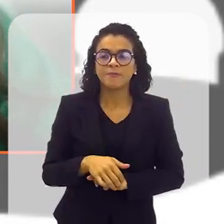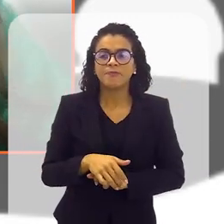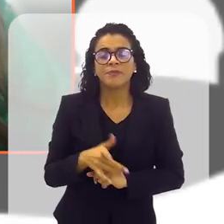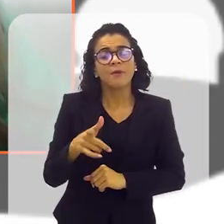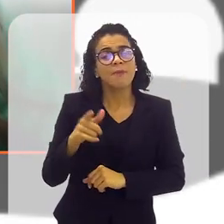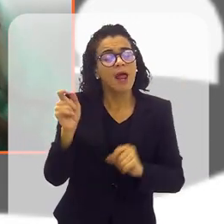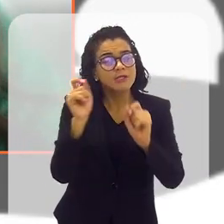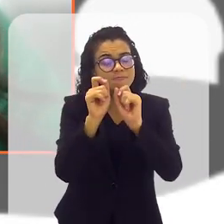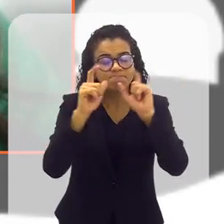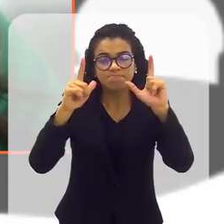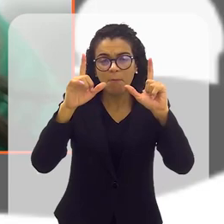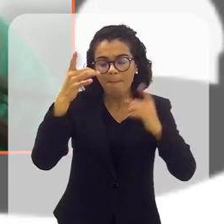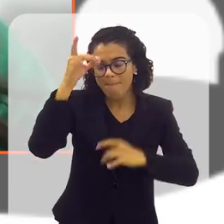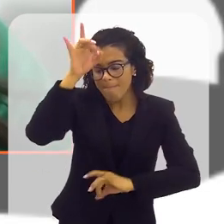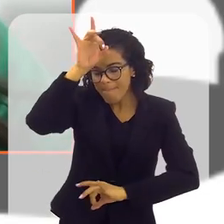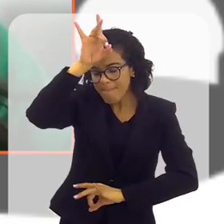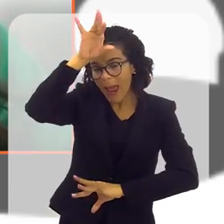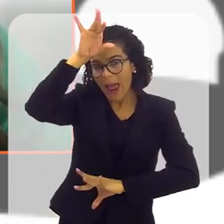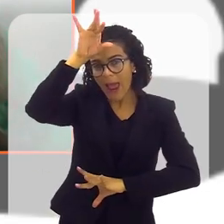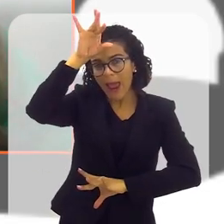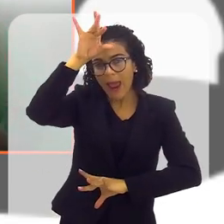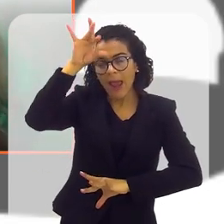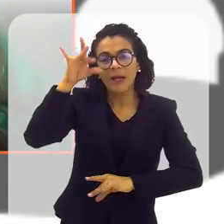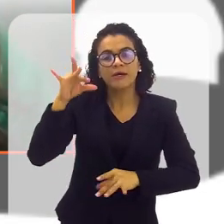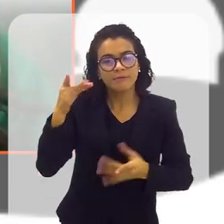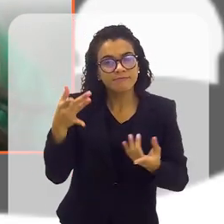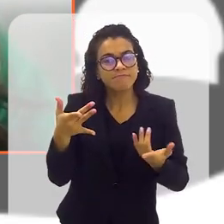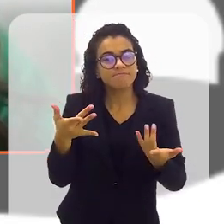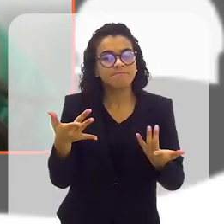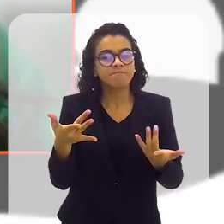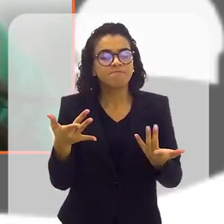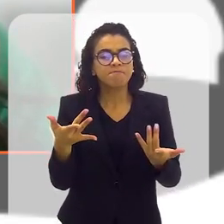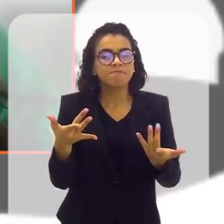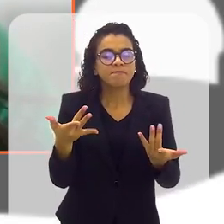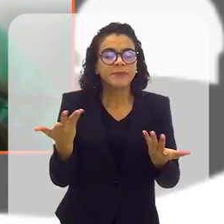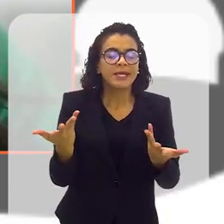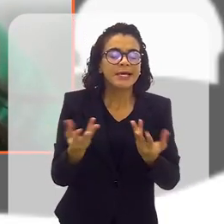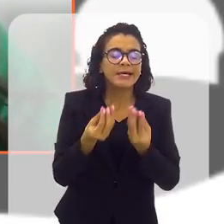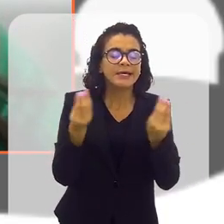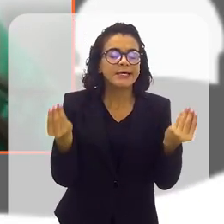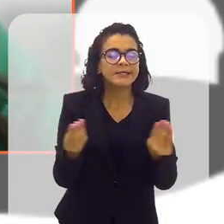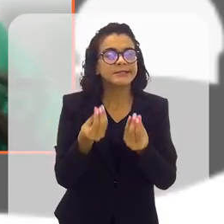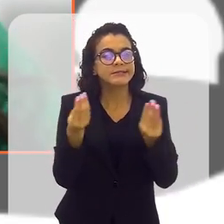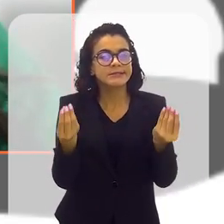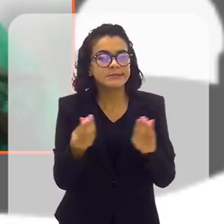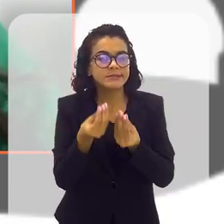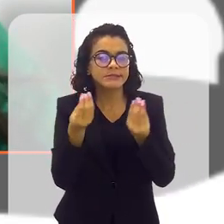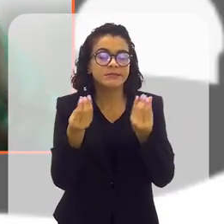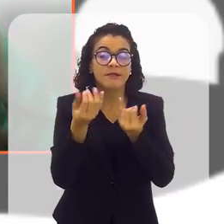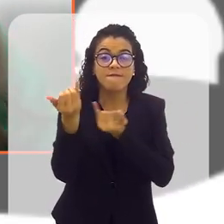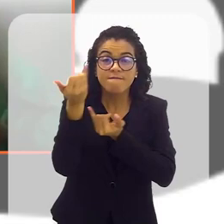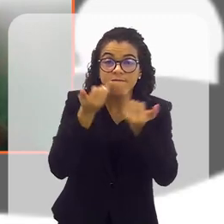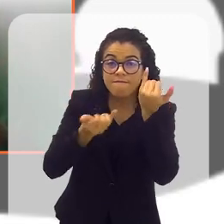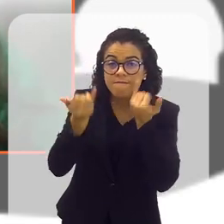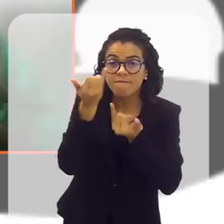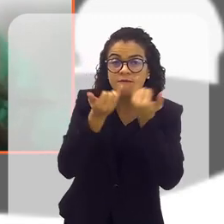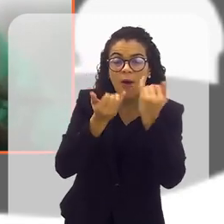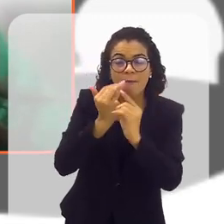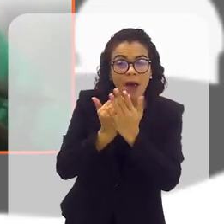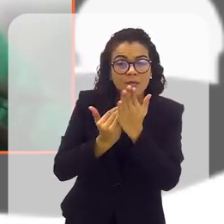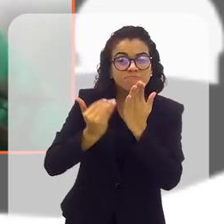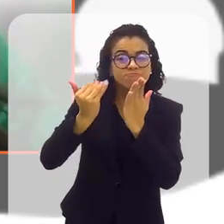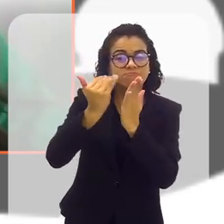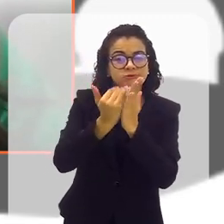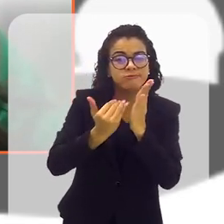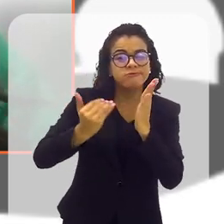para elas despertarem isso, Despertarem essa... Se informarem cada